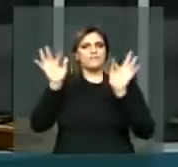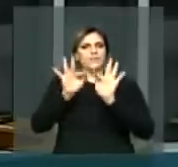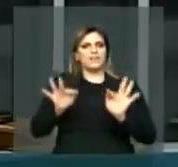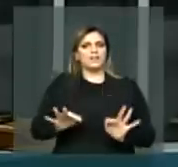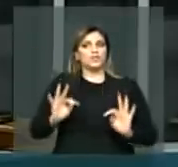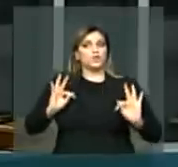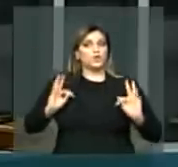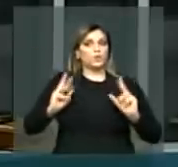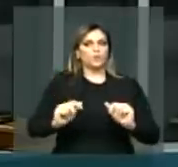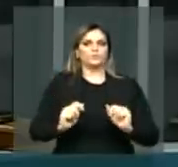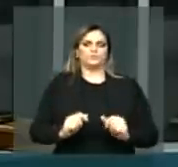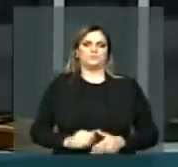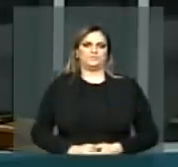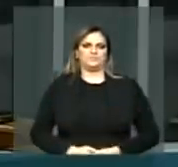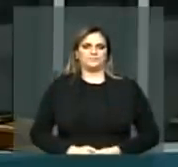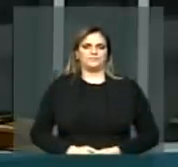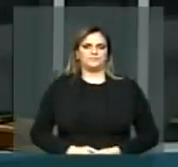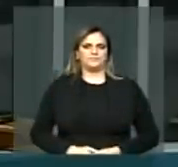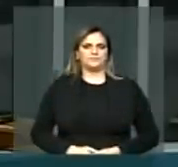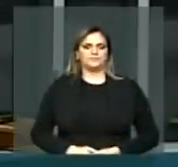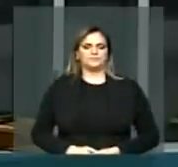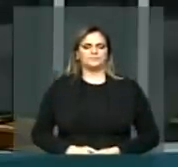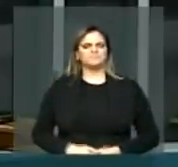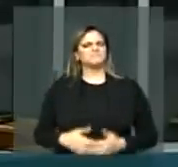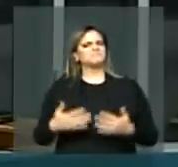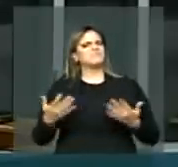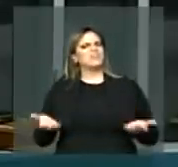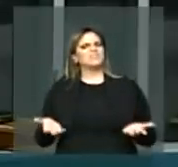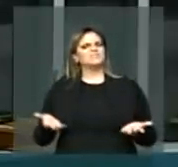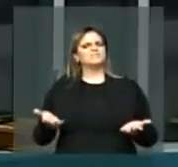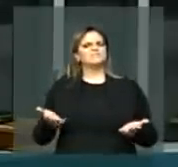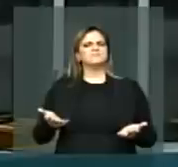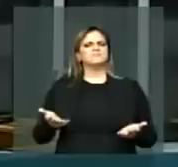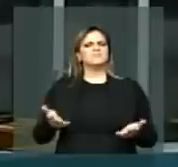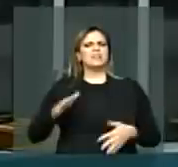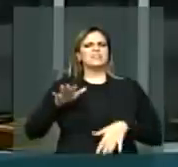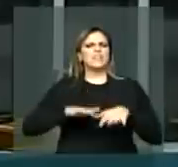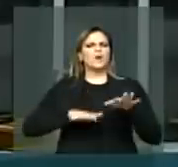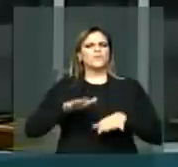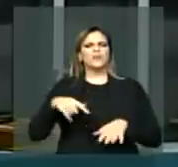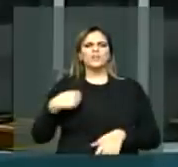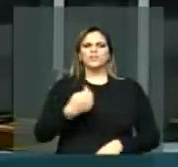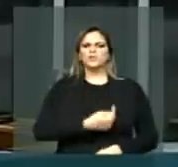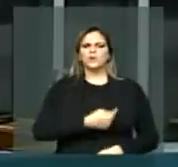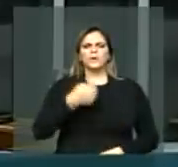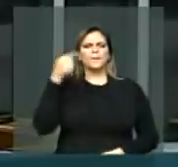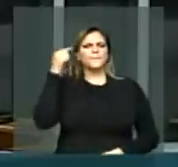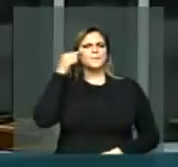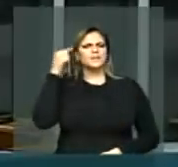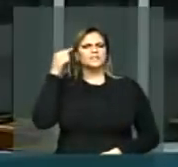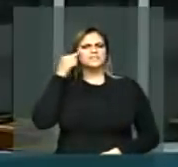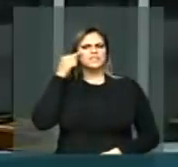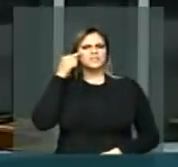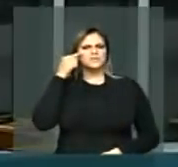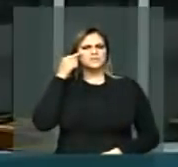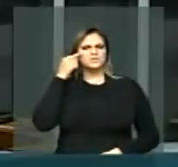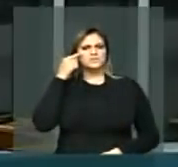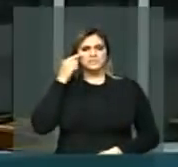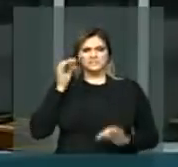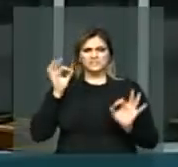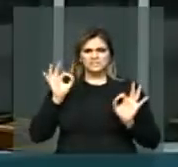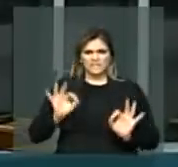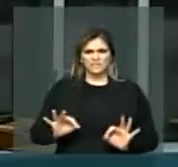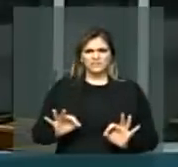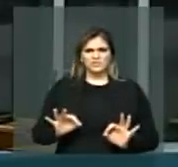E será, nobres pares, que estamos pensando neste bem comum à